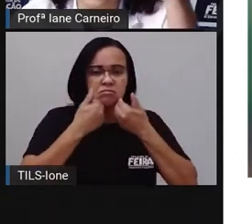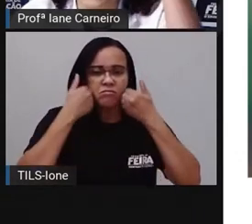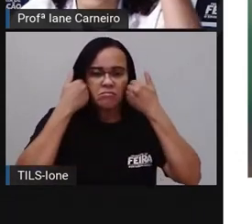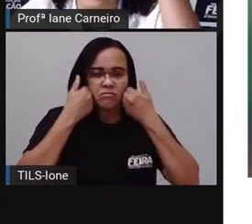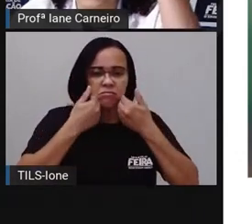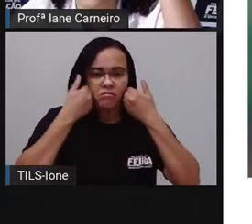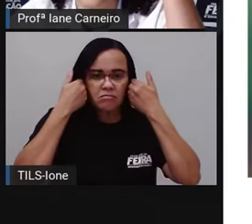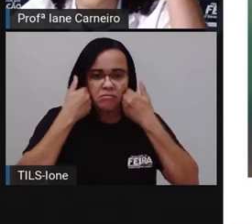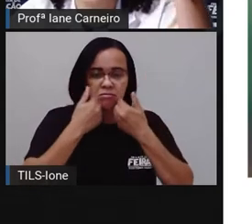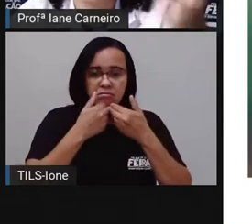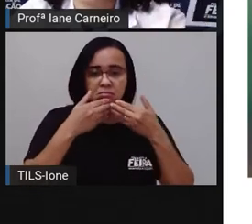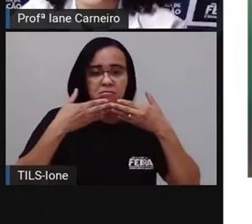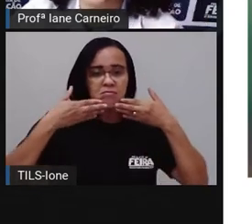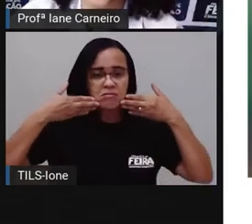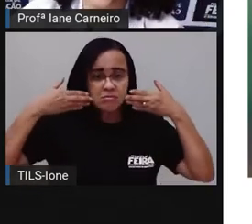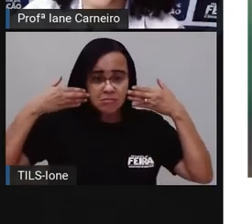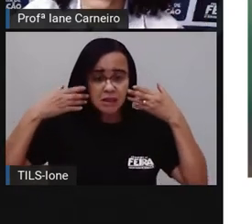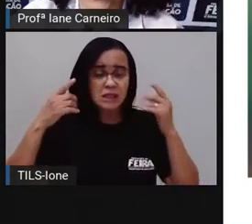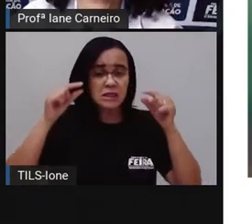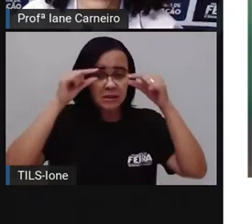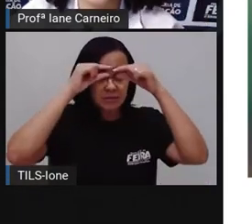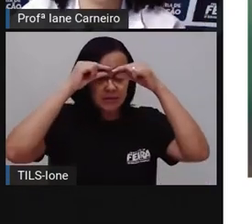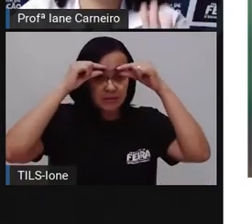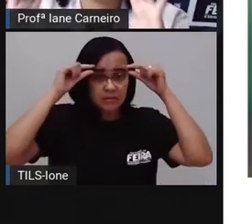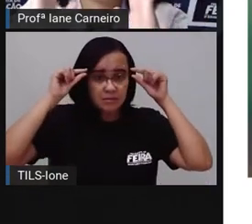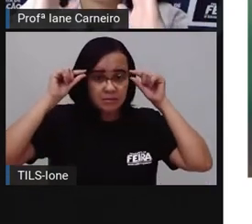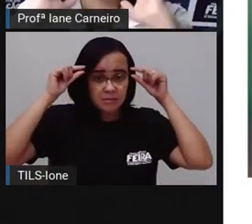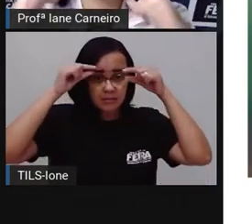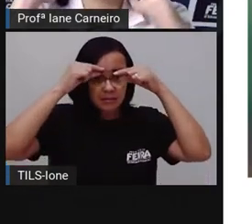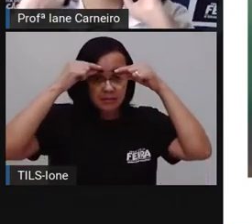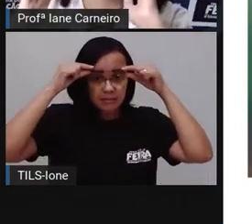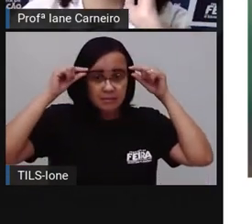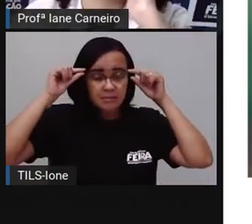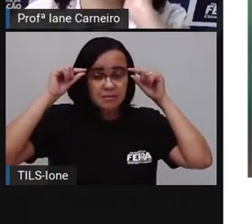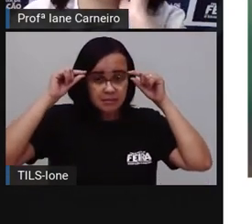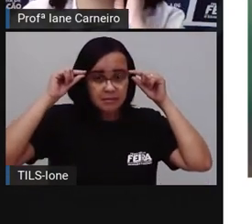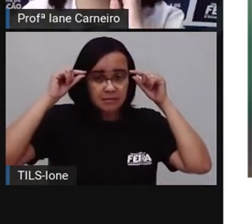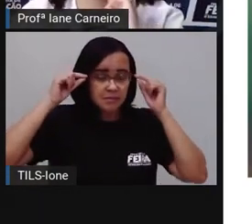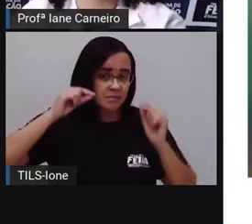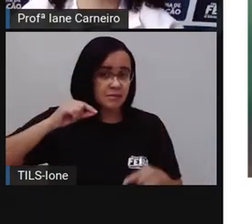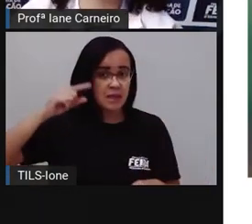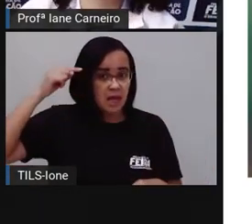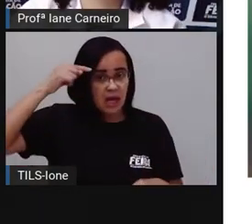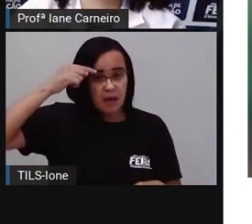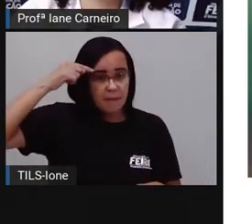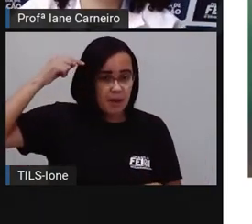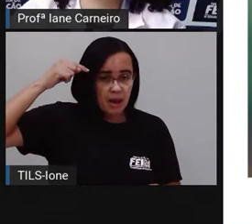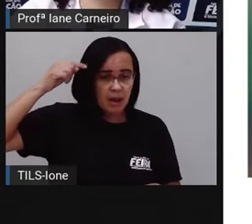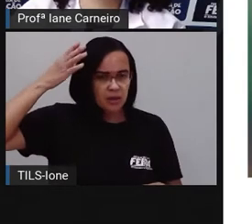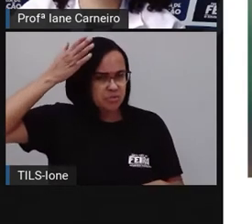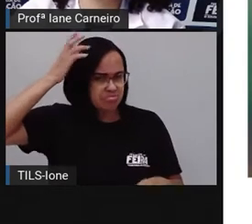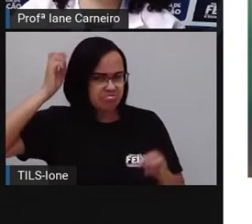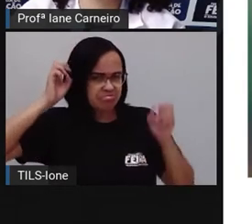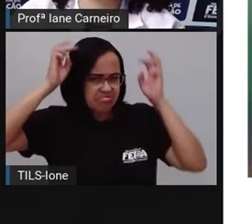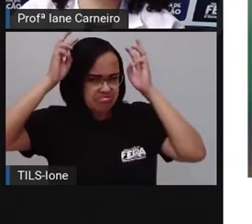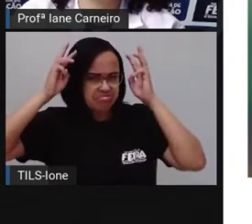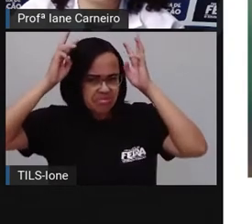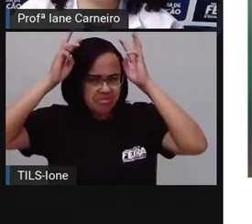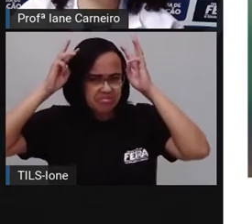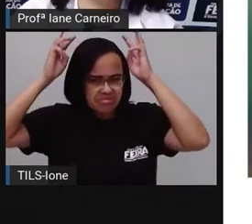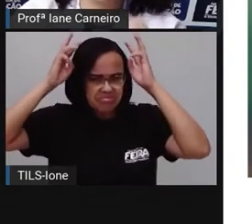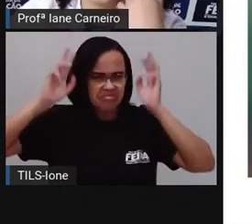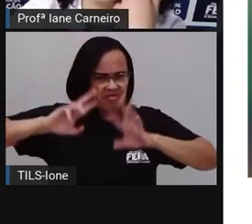tem aqui a sobrancelha, ó, que ele faz o corte, né? E o corte do cabelo dele é diferente e tal. Também ele possui, ó,